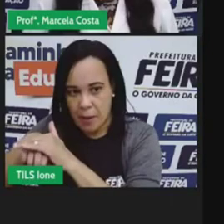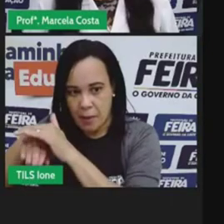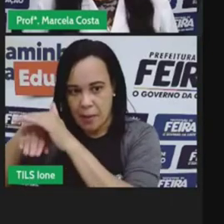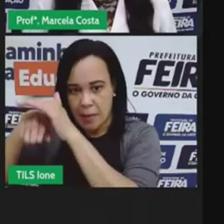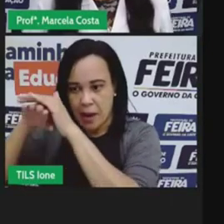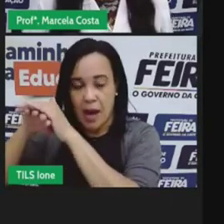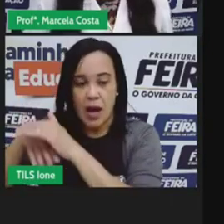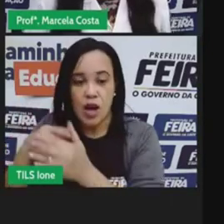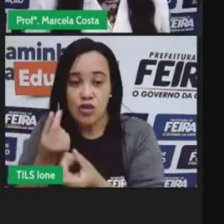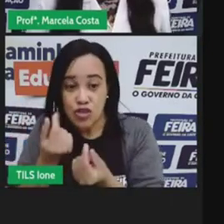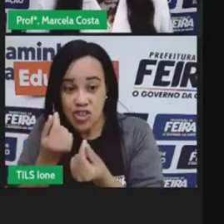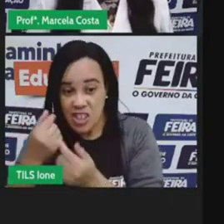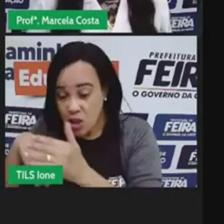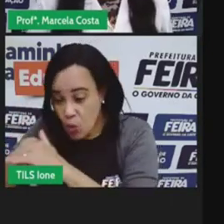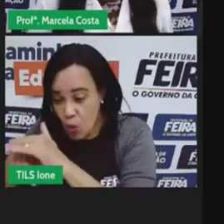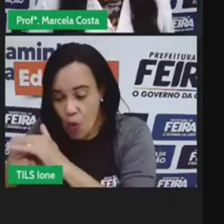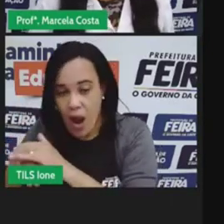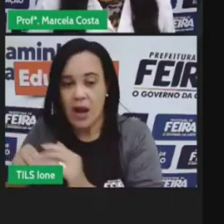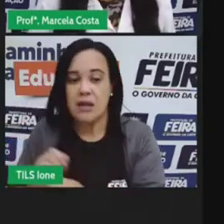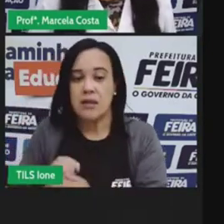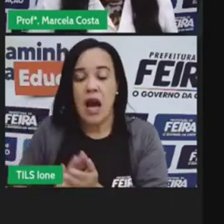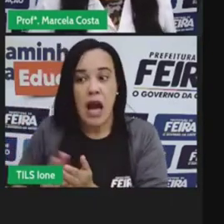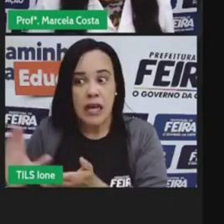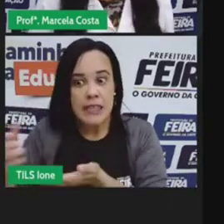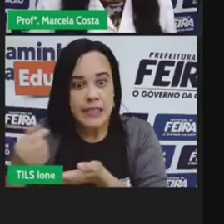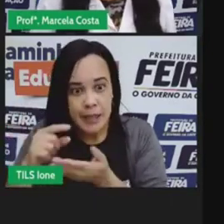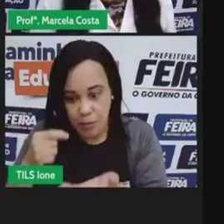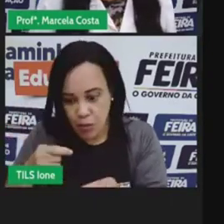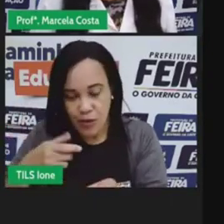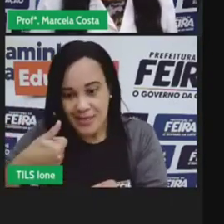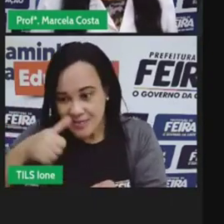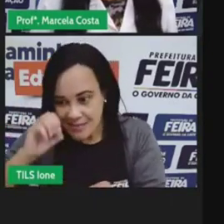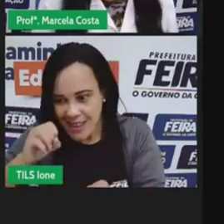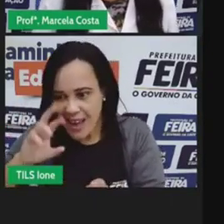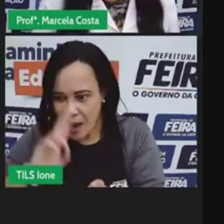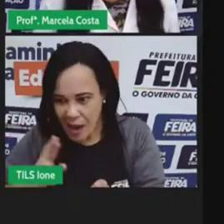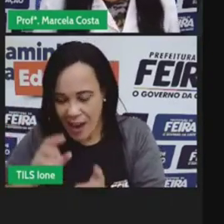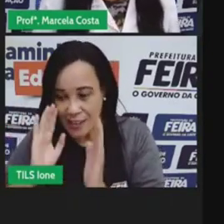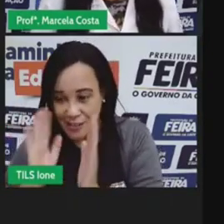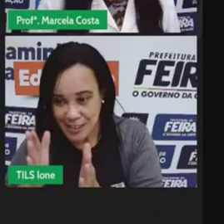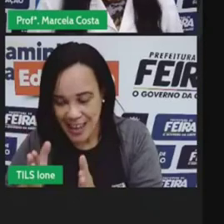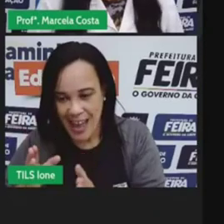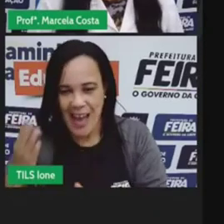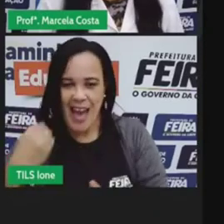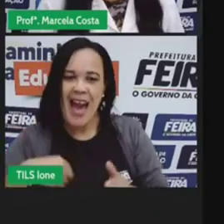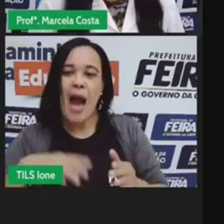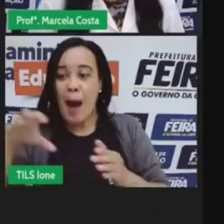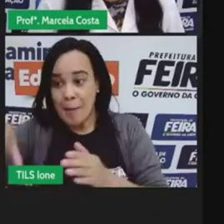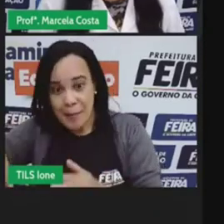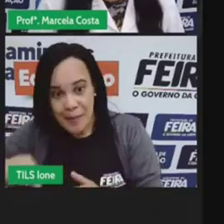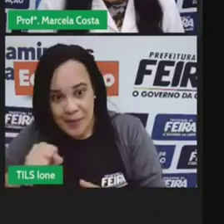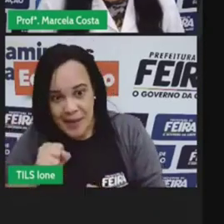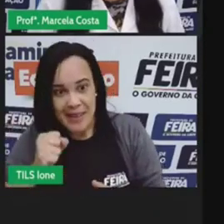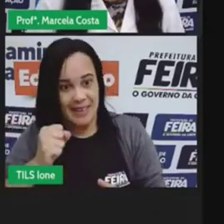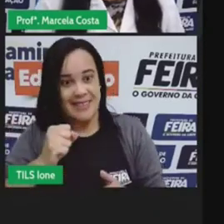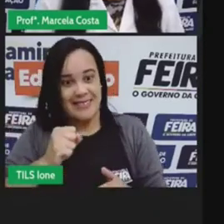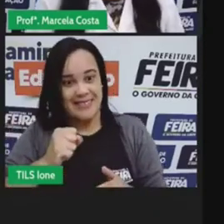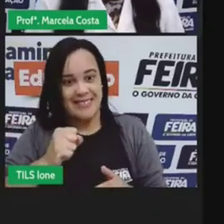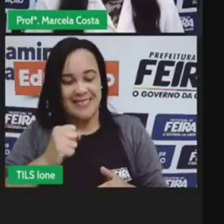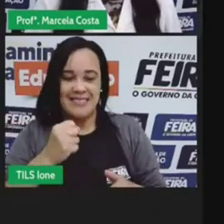for necessário para você juntar esse dinheiro você tenha para comprar esse produto